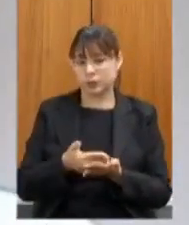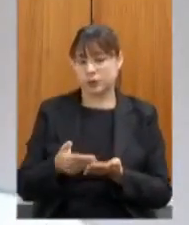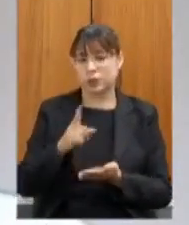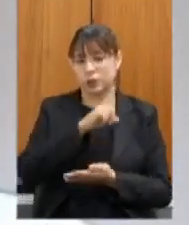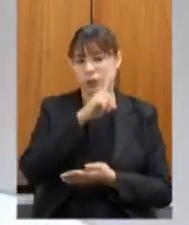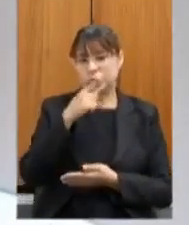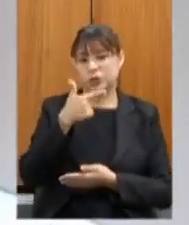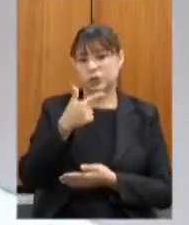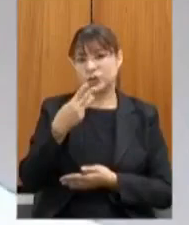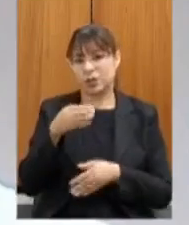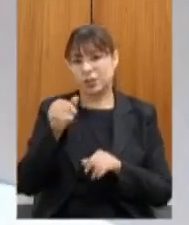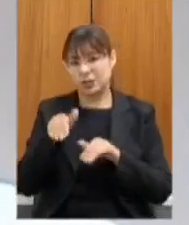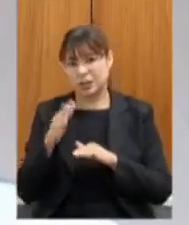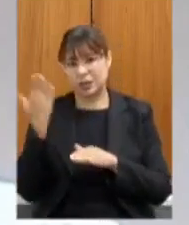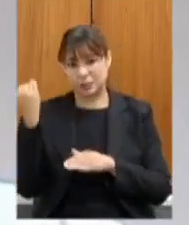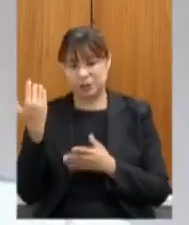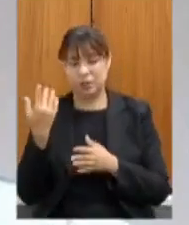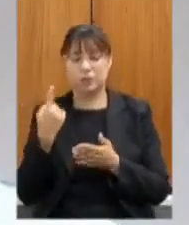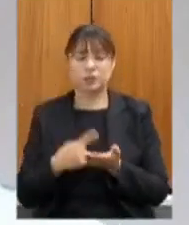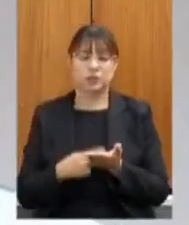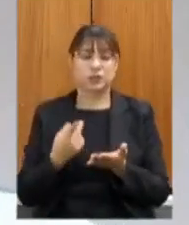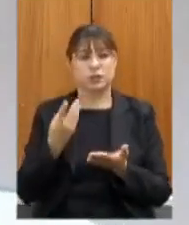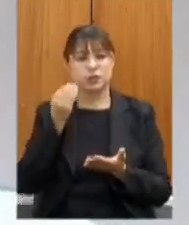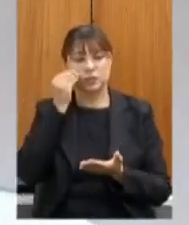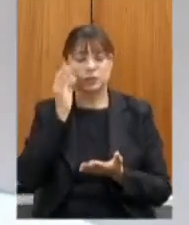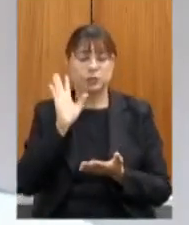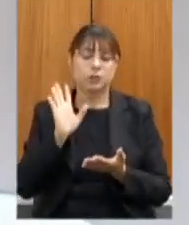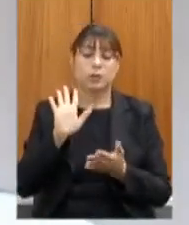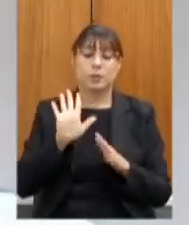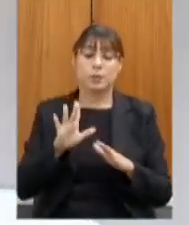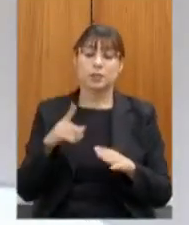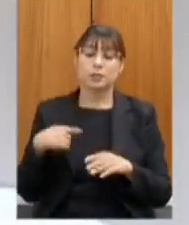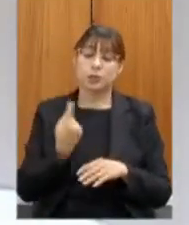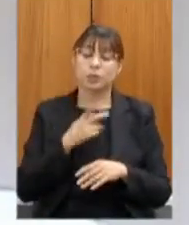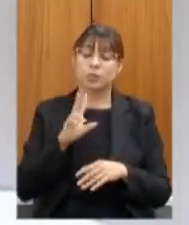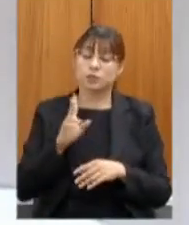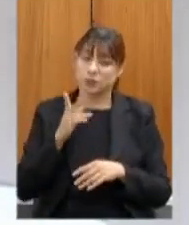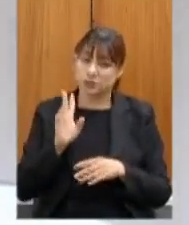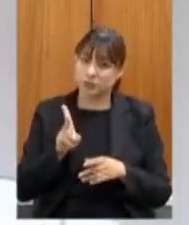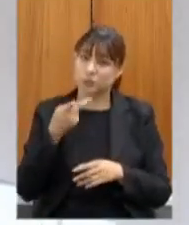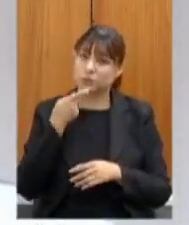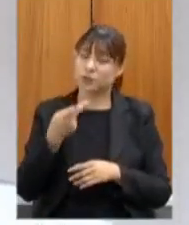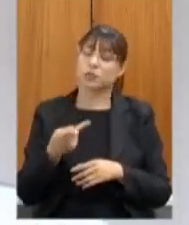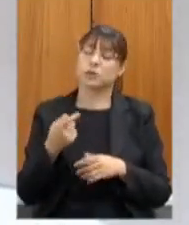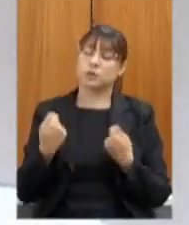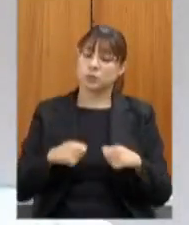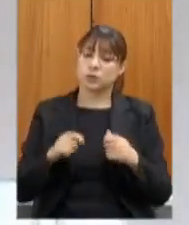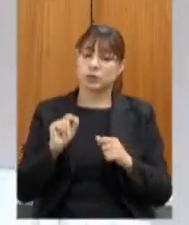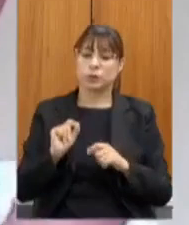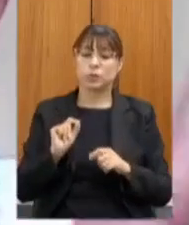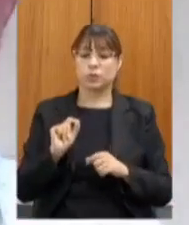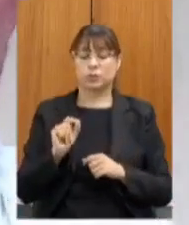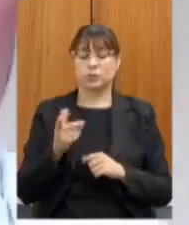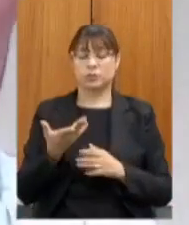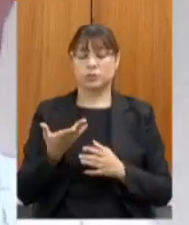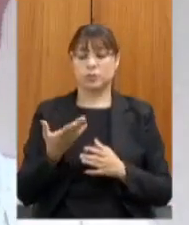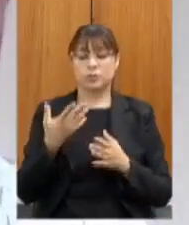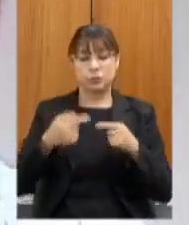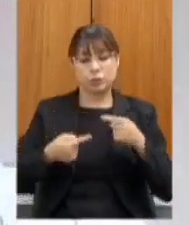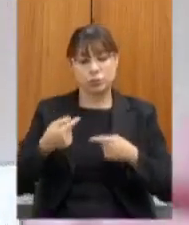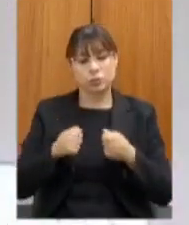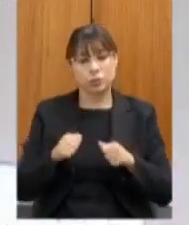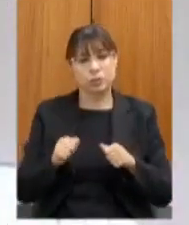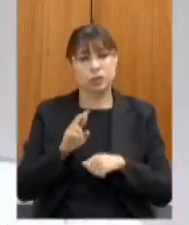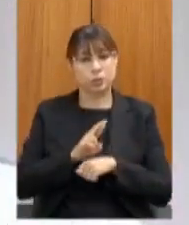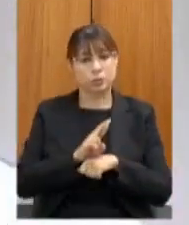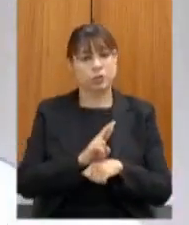23 de setembro mas que essas discussões sejam feitas em conjunto com representantes de paz